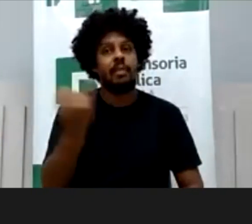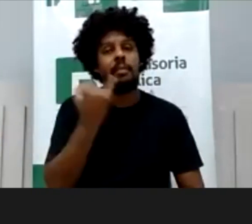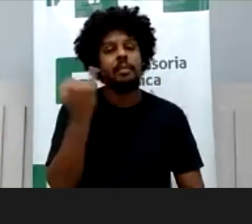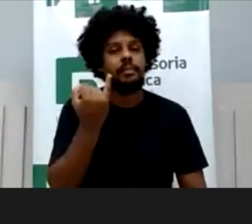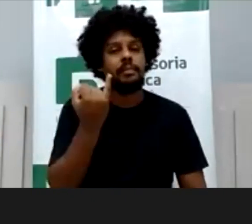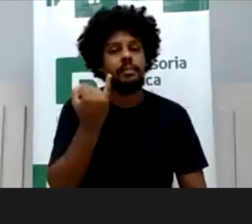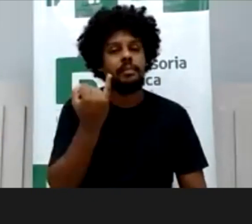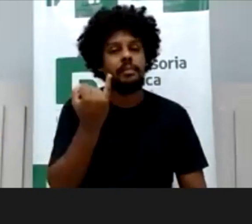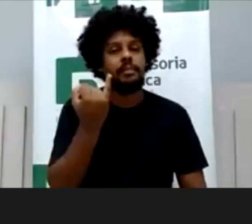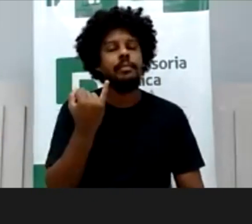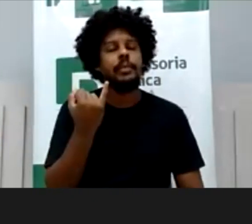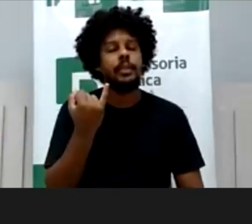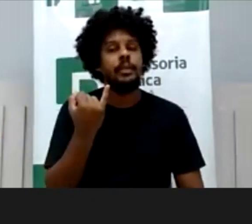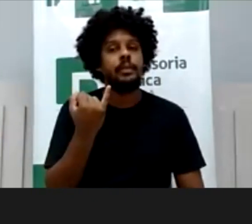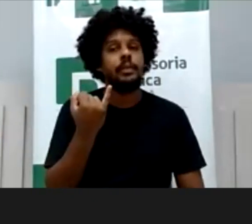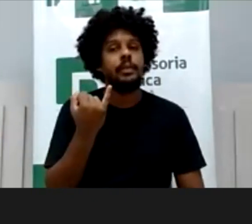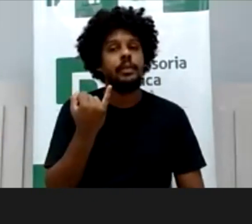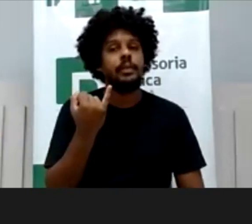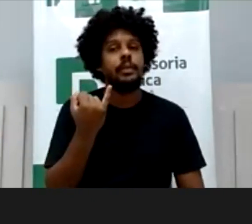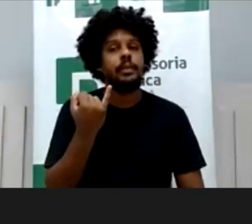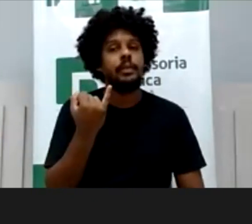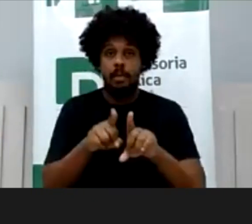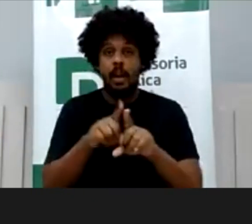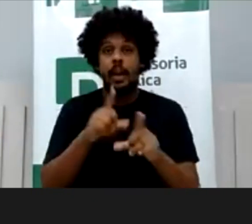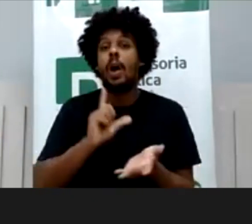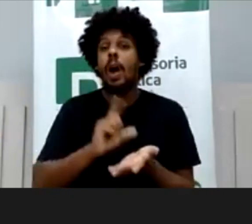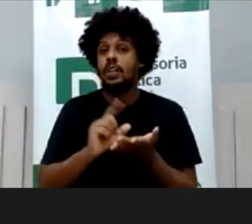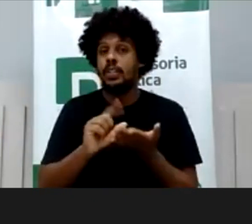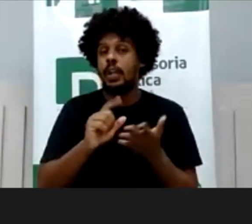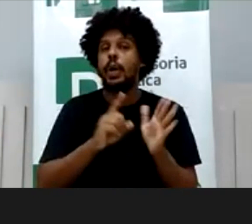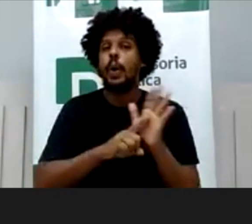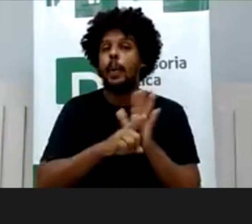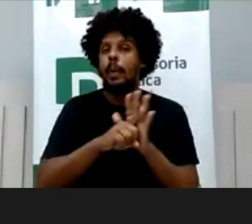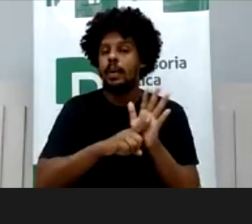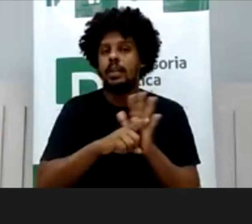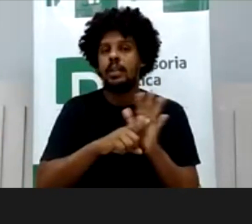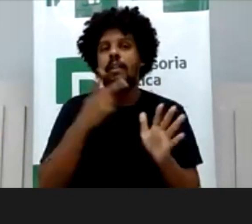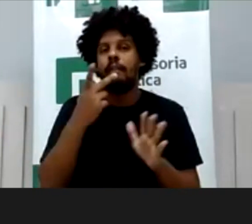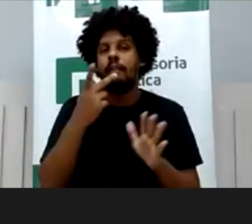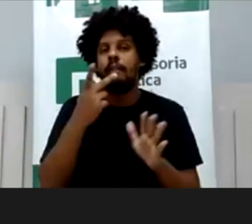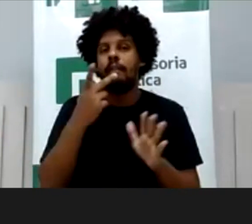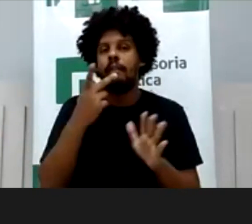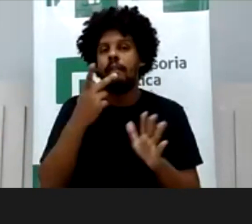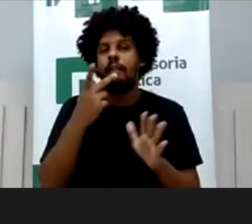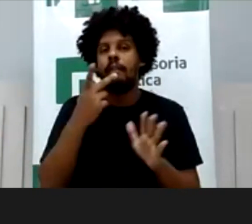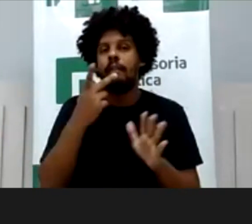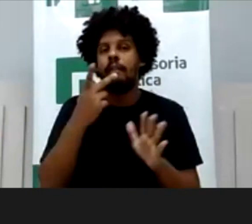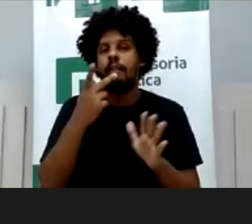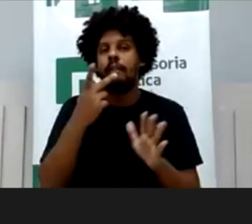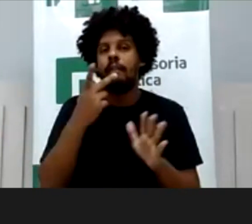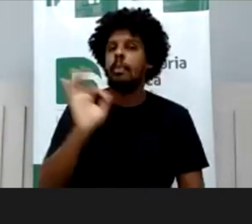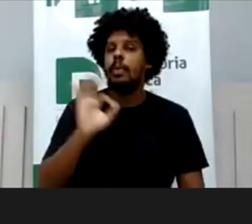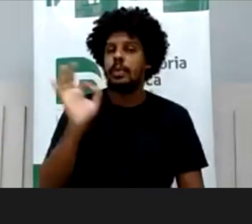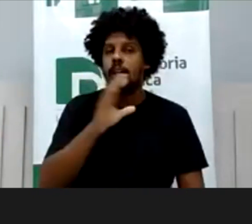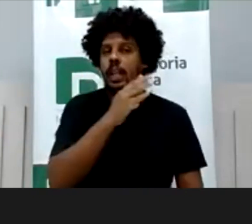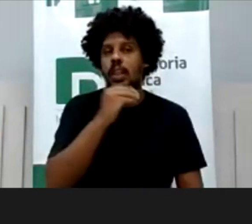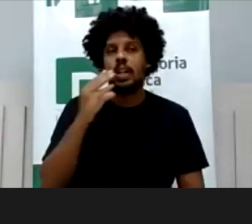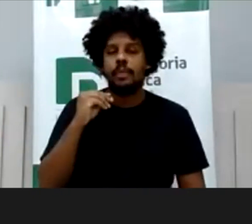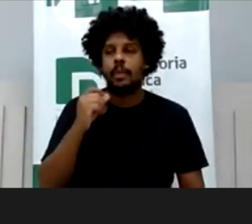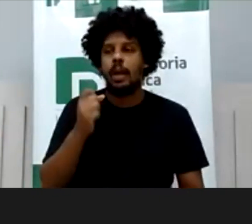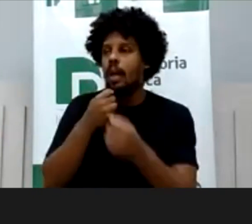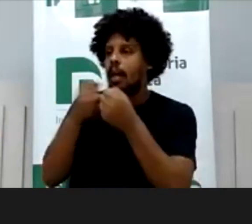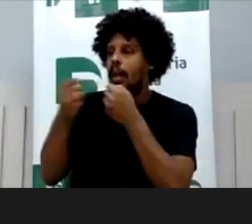pesquisa que eu invoco no artigo diz que mais de 40% de adolescentes entrevistados sobre a exposição